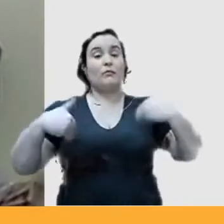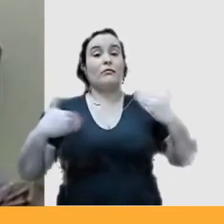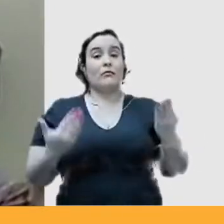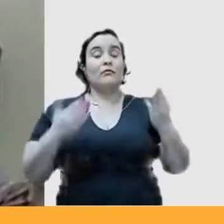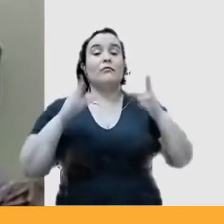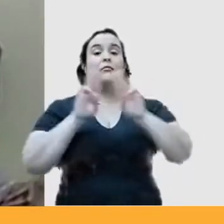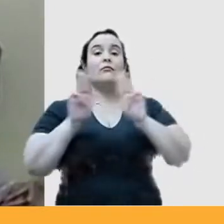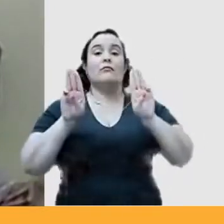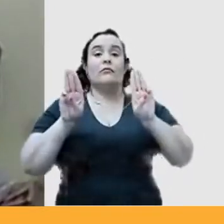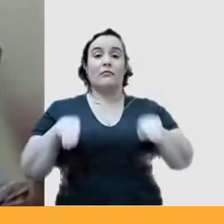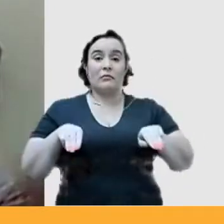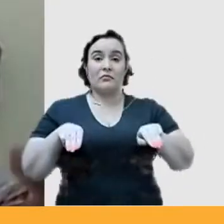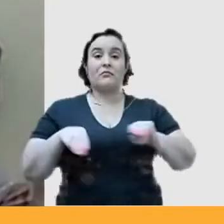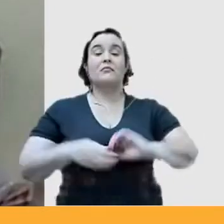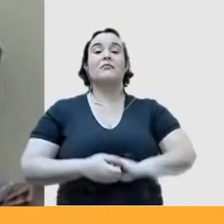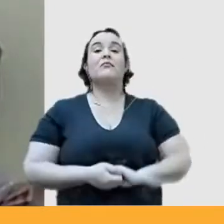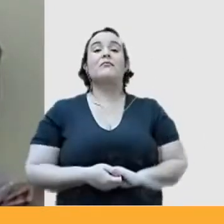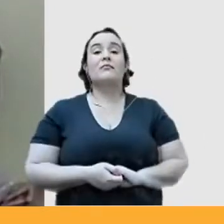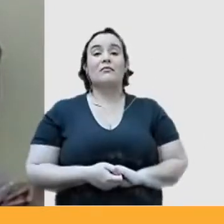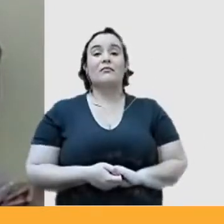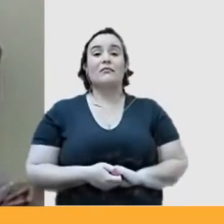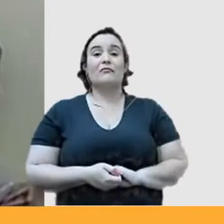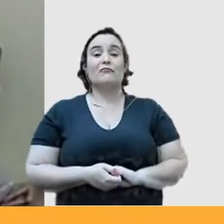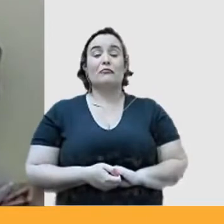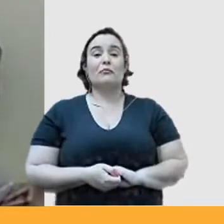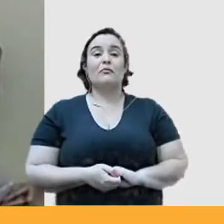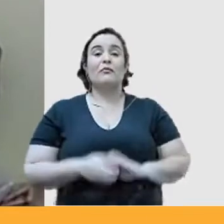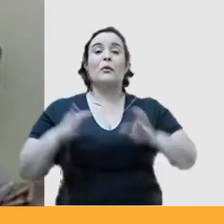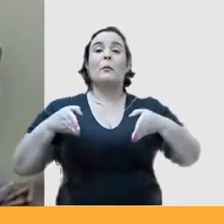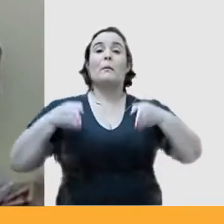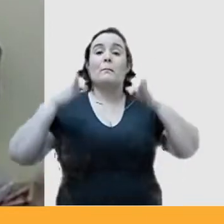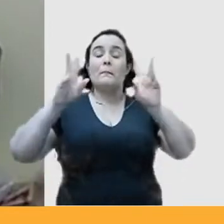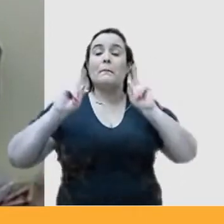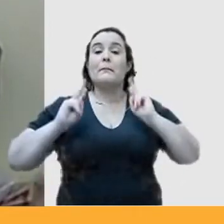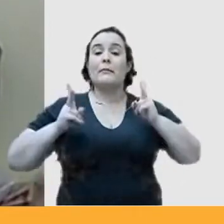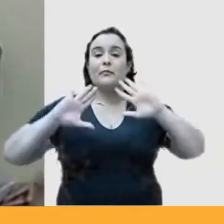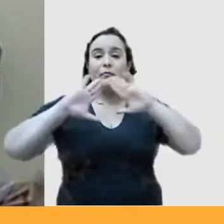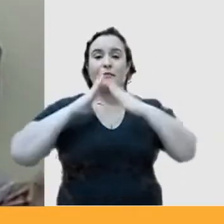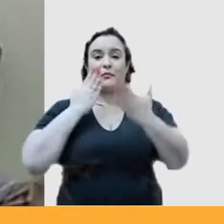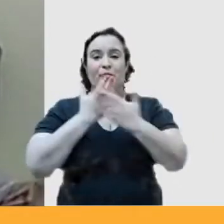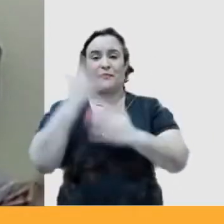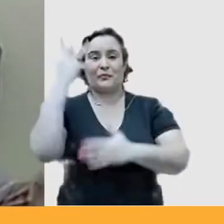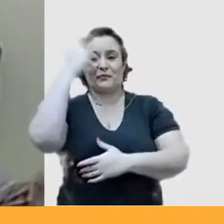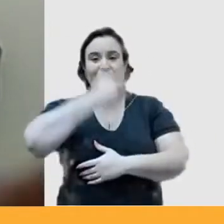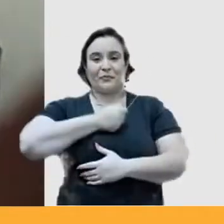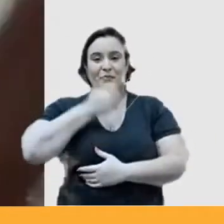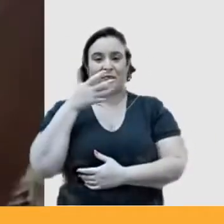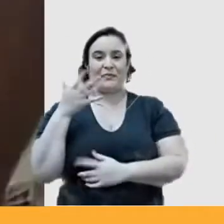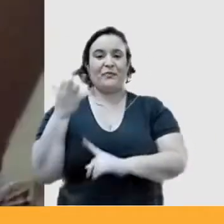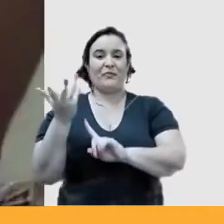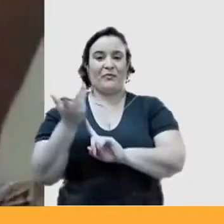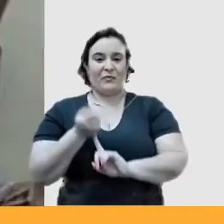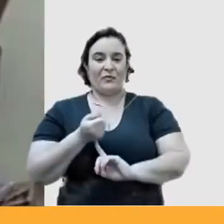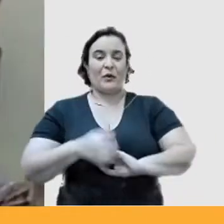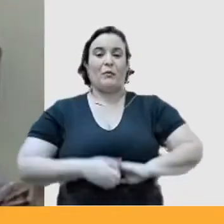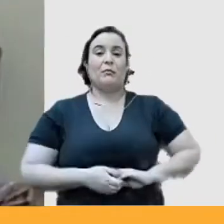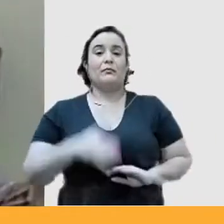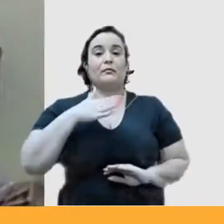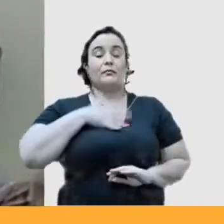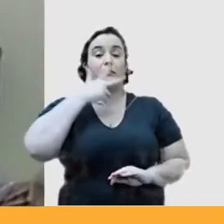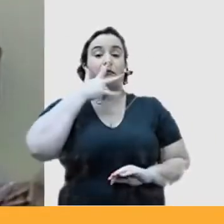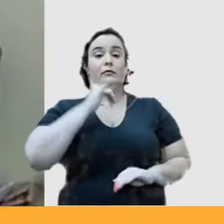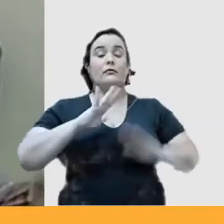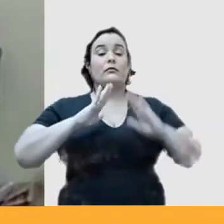o museu, ele está no mesmo prédio com a Escola de Belas Artes. Está certo? Meu pai estava na outra,